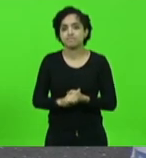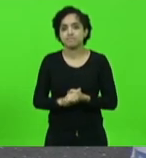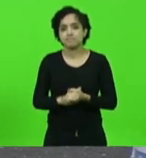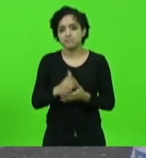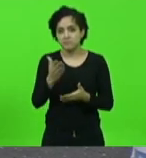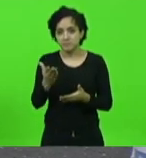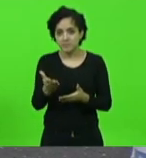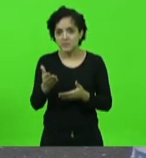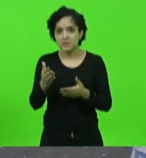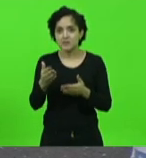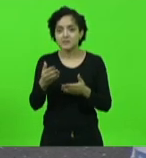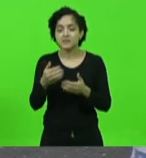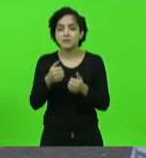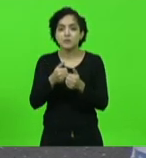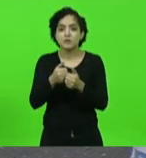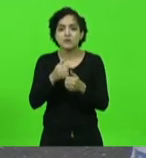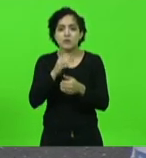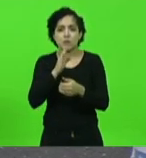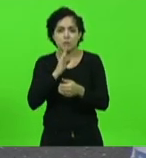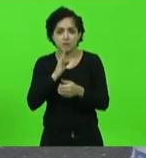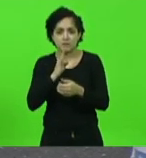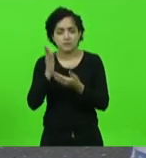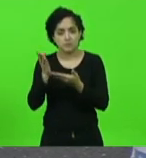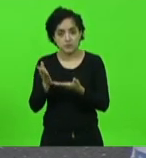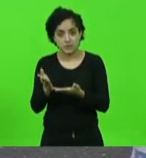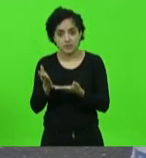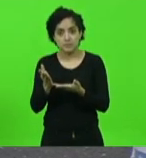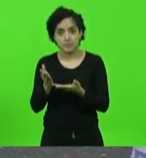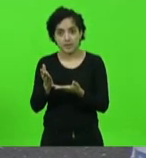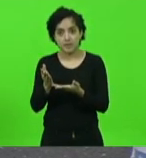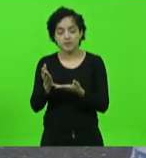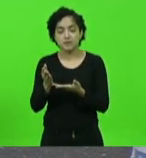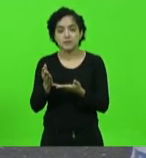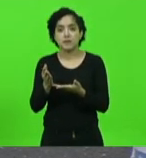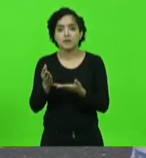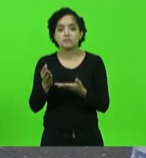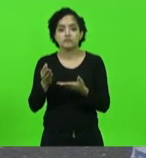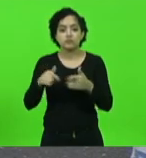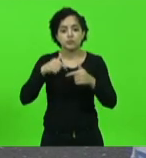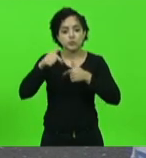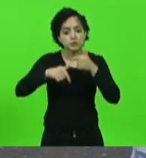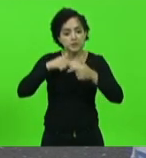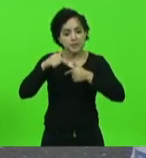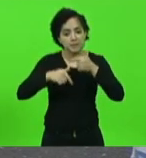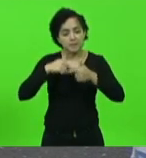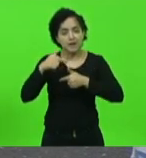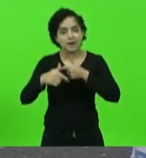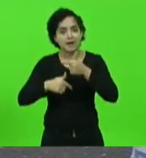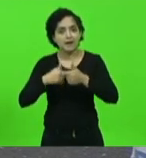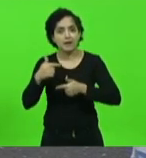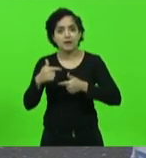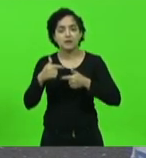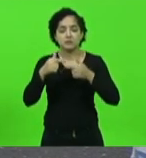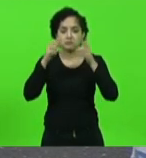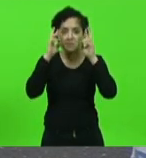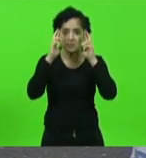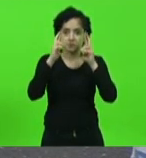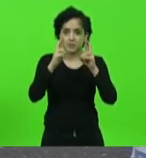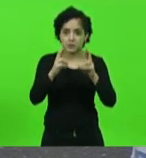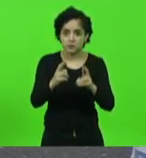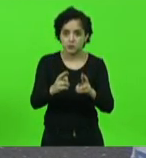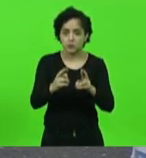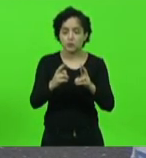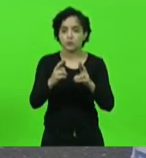vizinhos e que conhecemos bem como tem sido o seu trabalho sempre muito respeitoso sempre